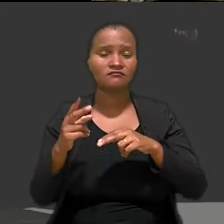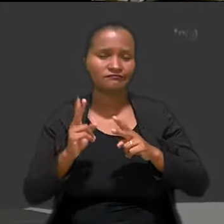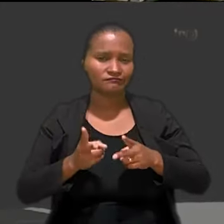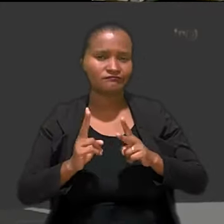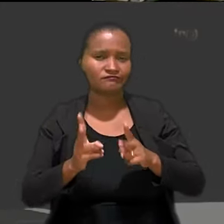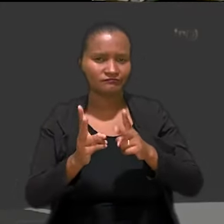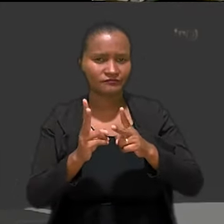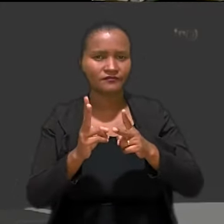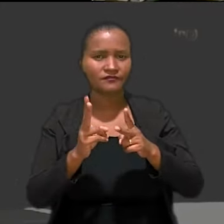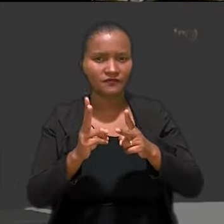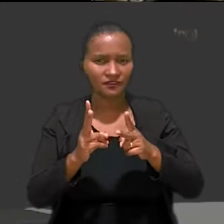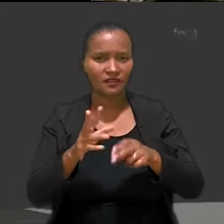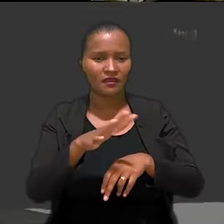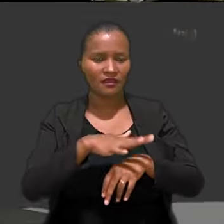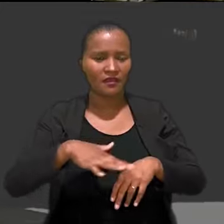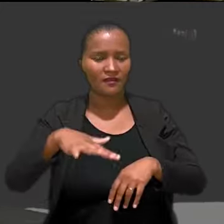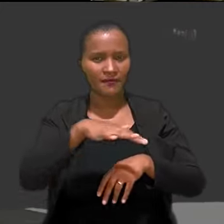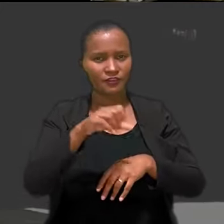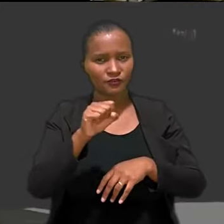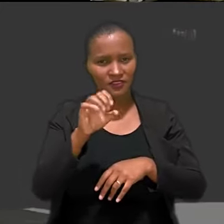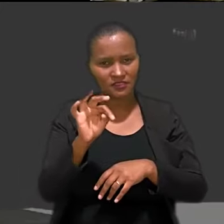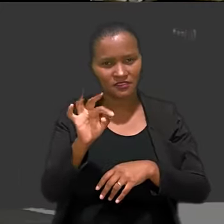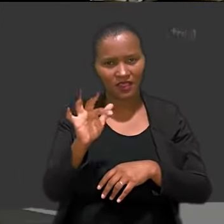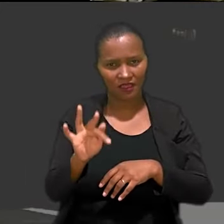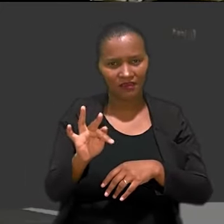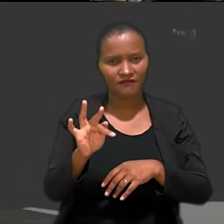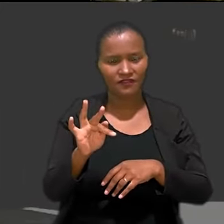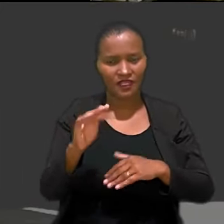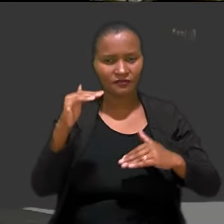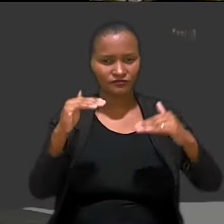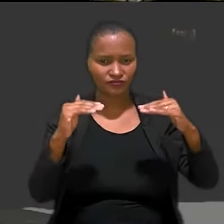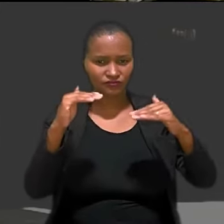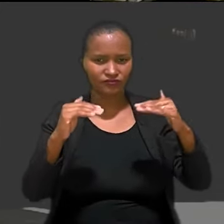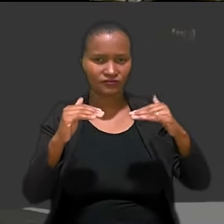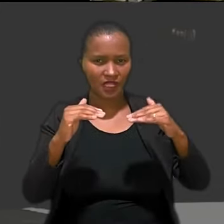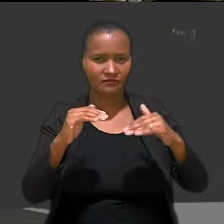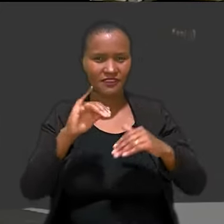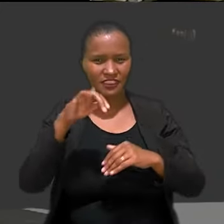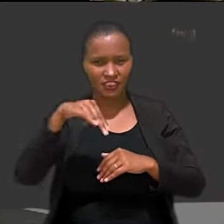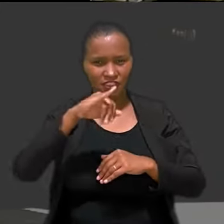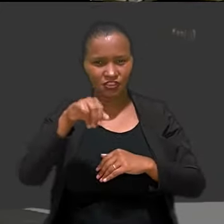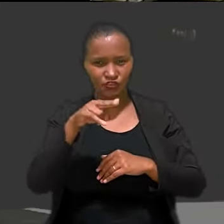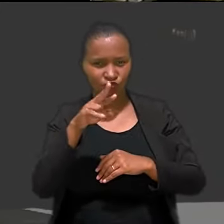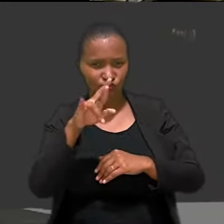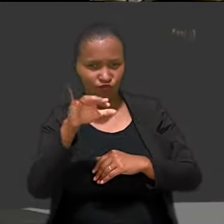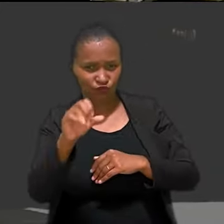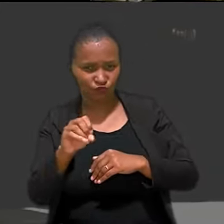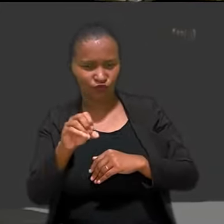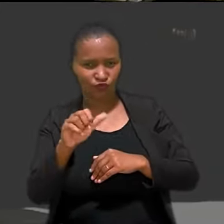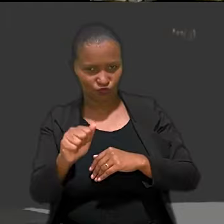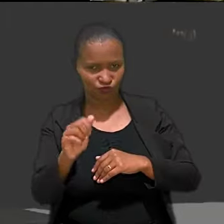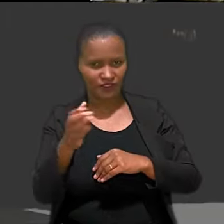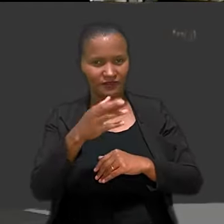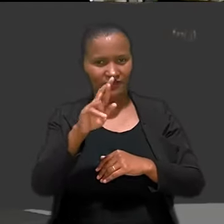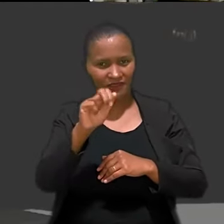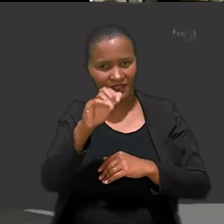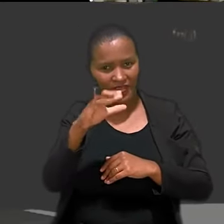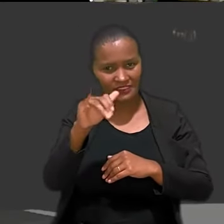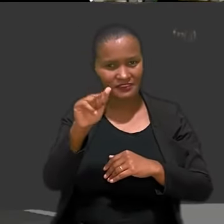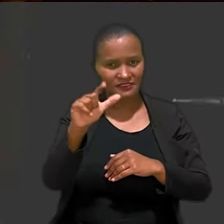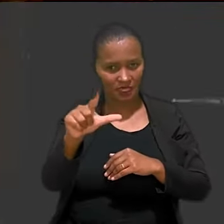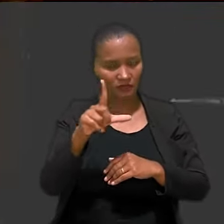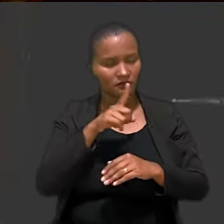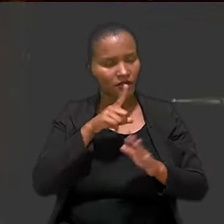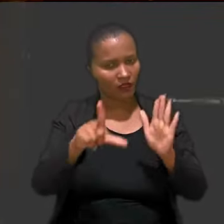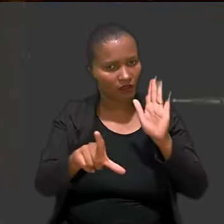responsabilidade, inclusive, mais efetiva, a partir da decisão do Supremo Tribunal Federal, que equiparou injúria racial ao